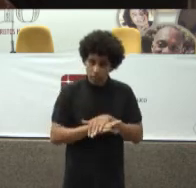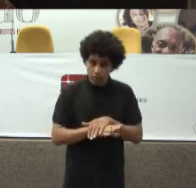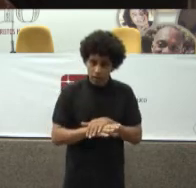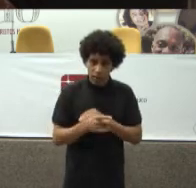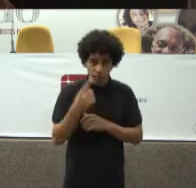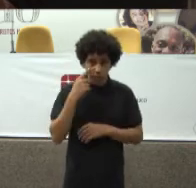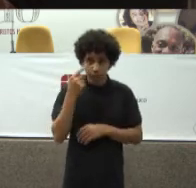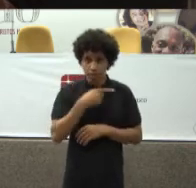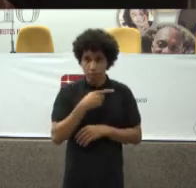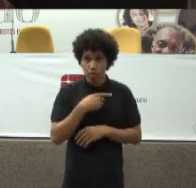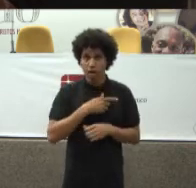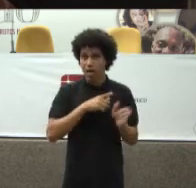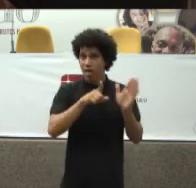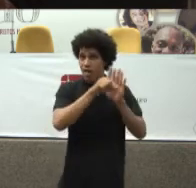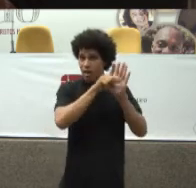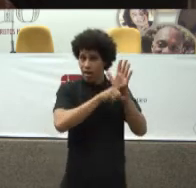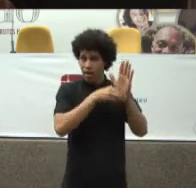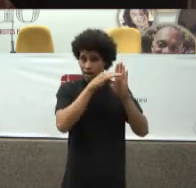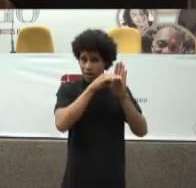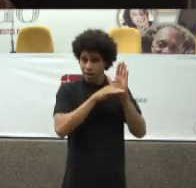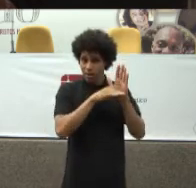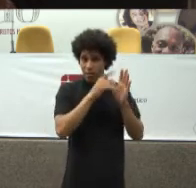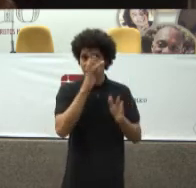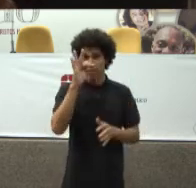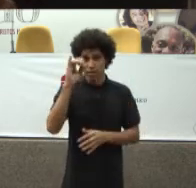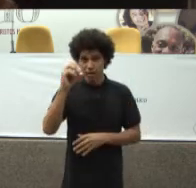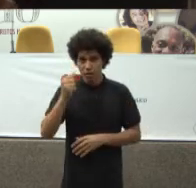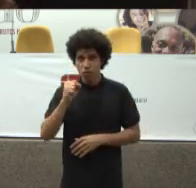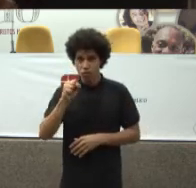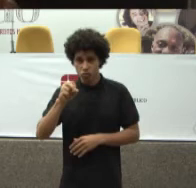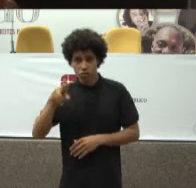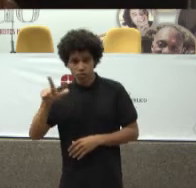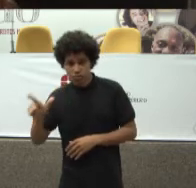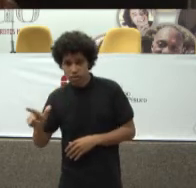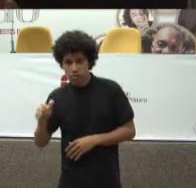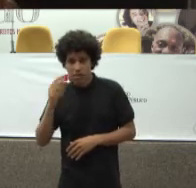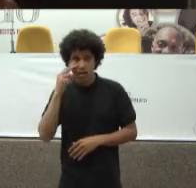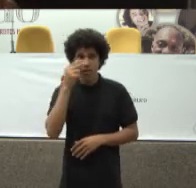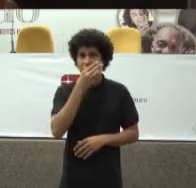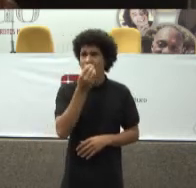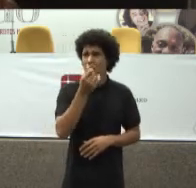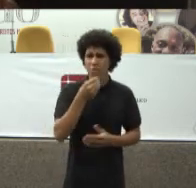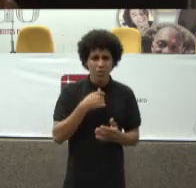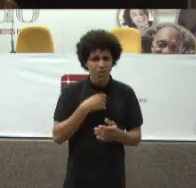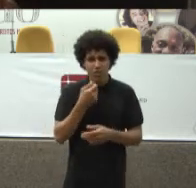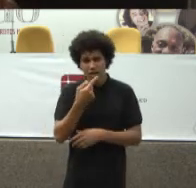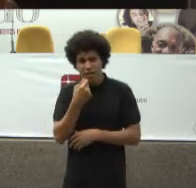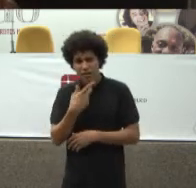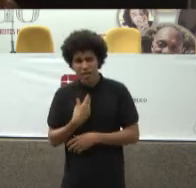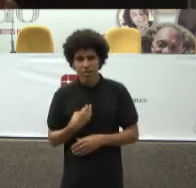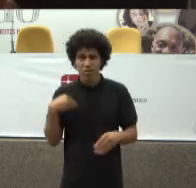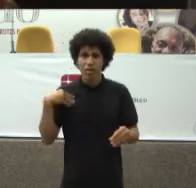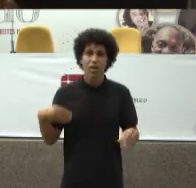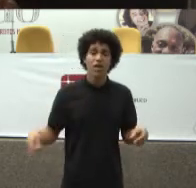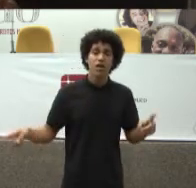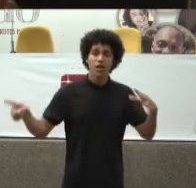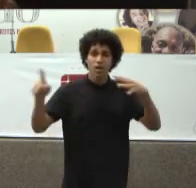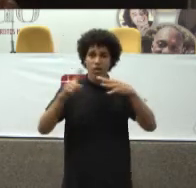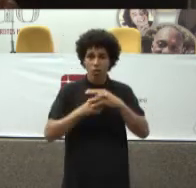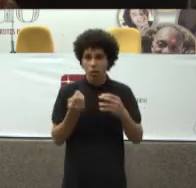Do SUS De 800 e tantos medicamentos Na tabela federal Que inclui Que Os